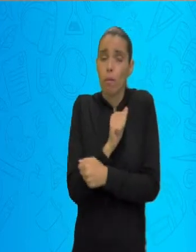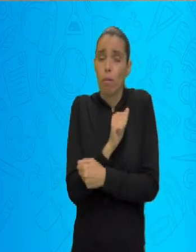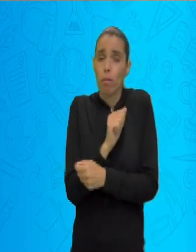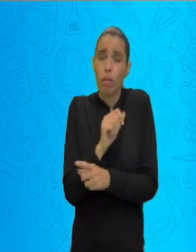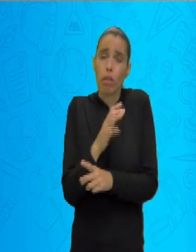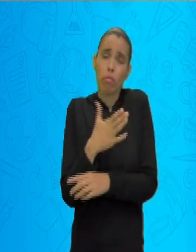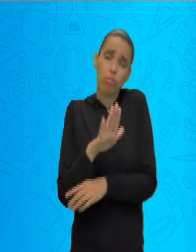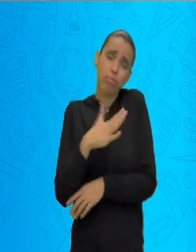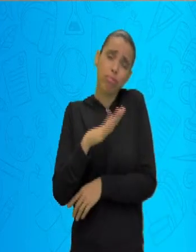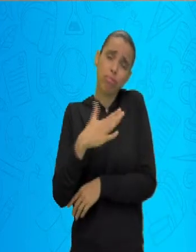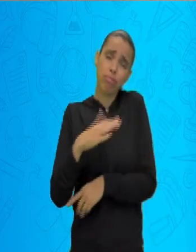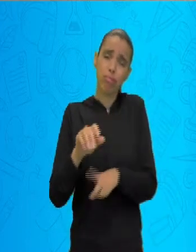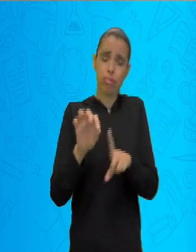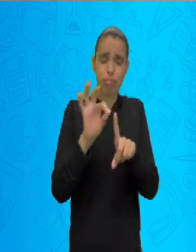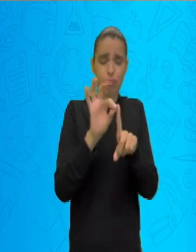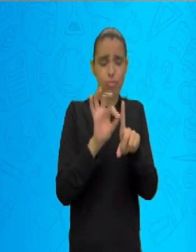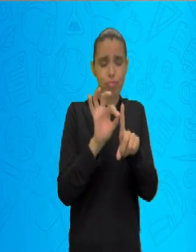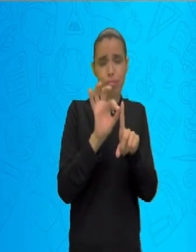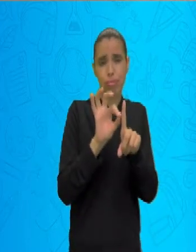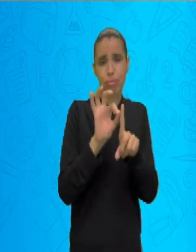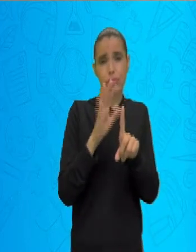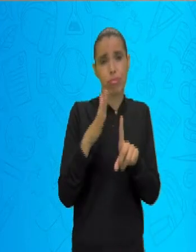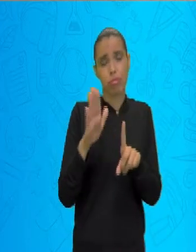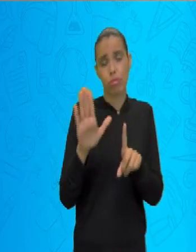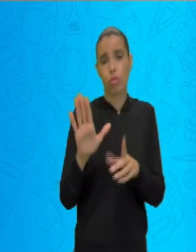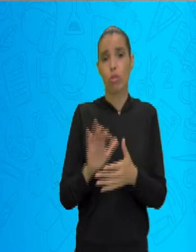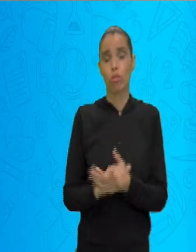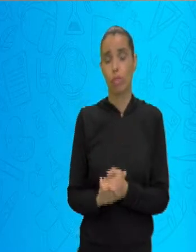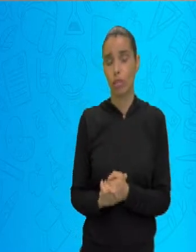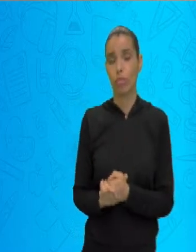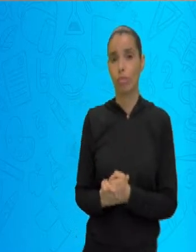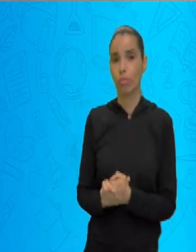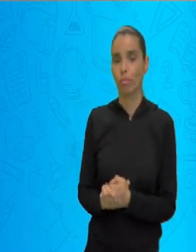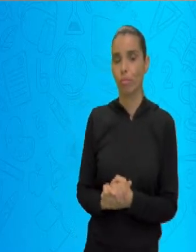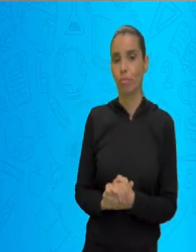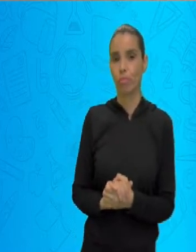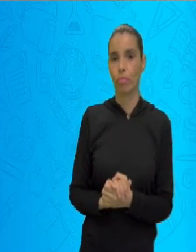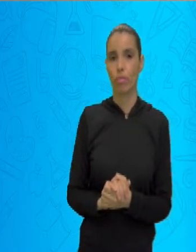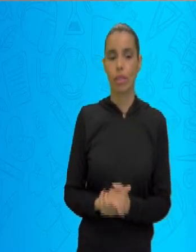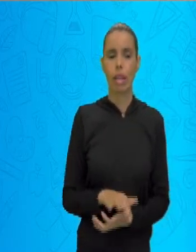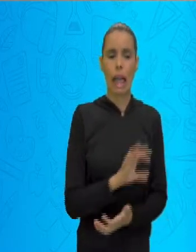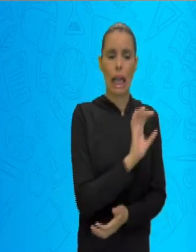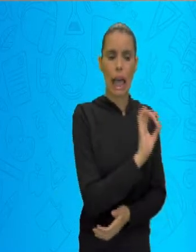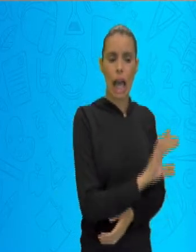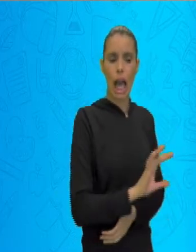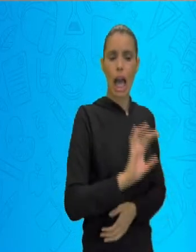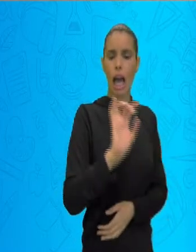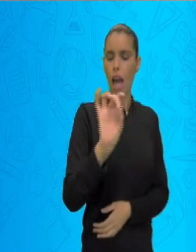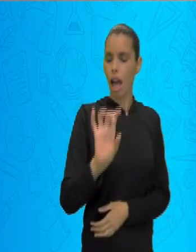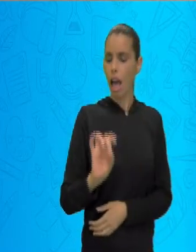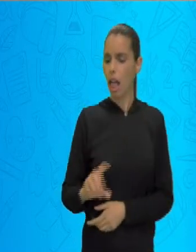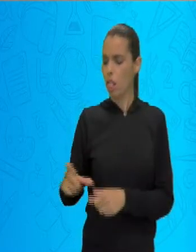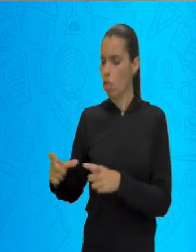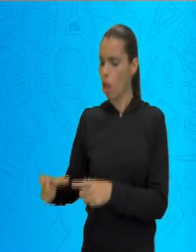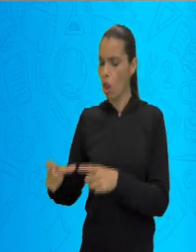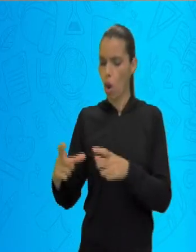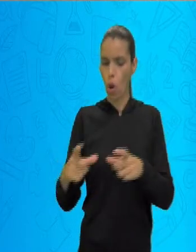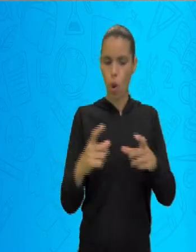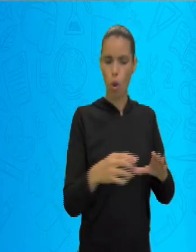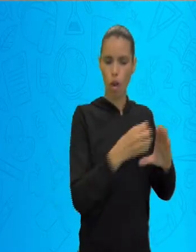e um clima mais seco. Então cada lugar tem as suas características.